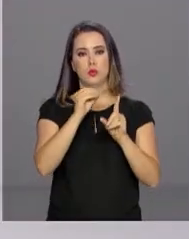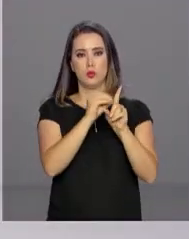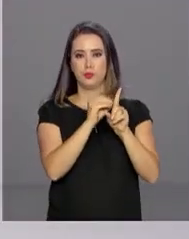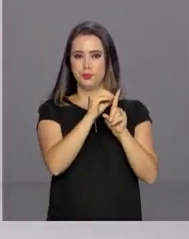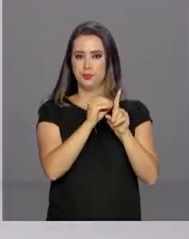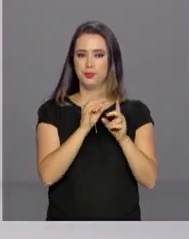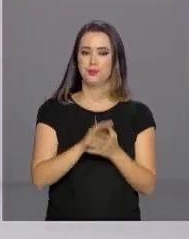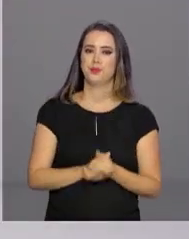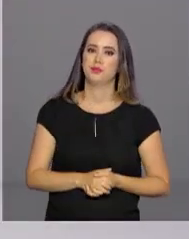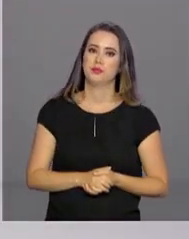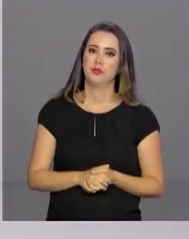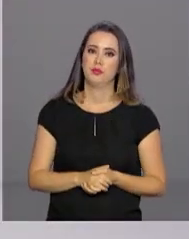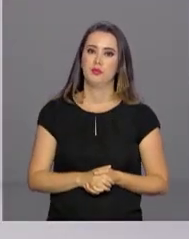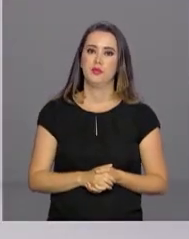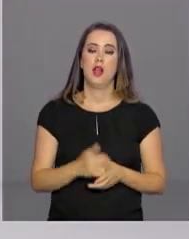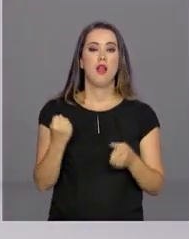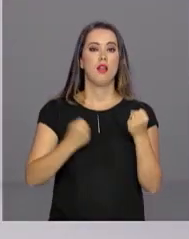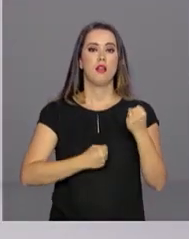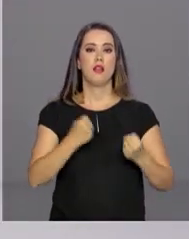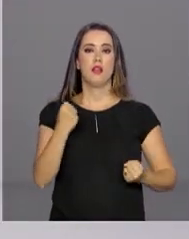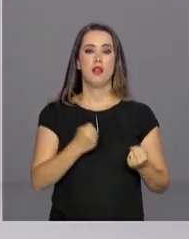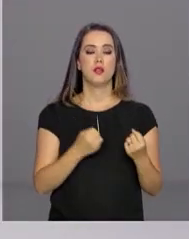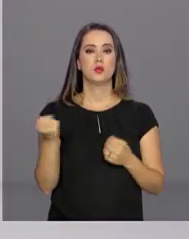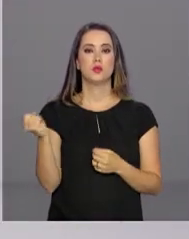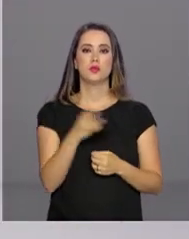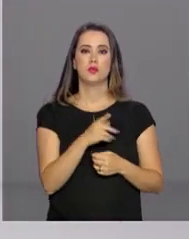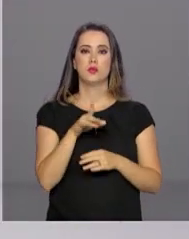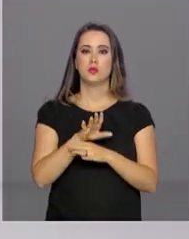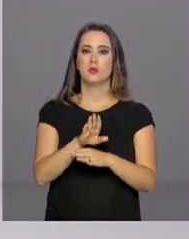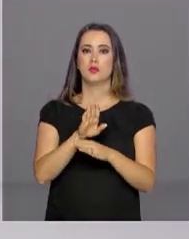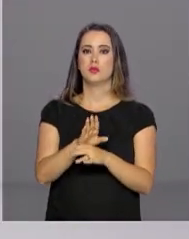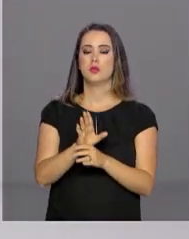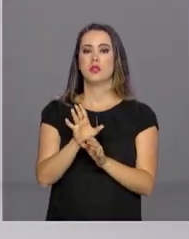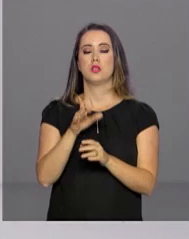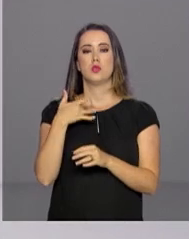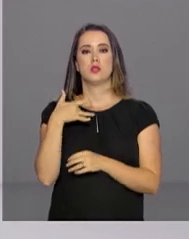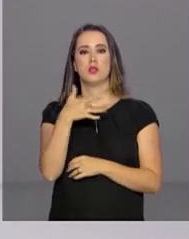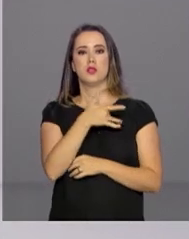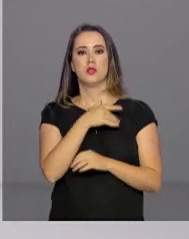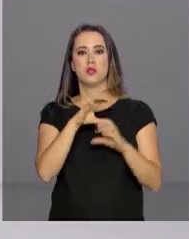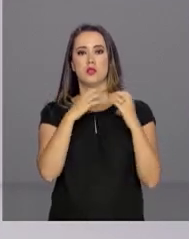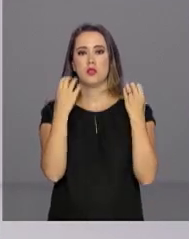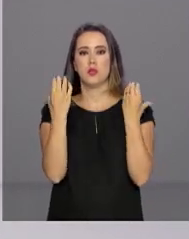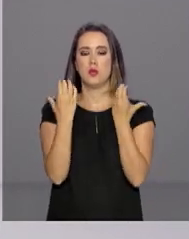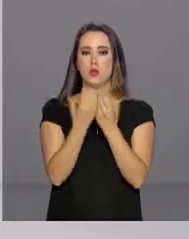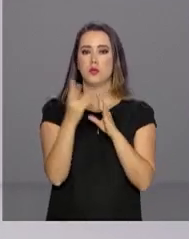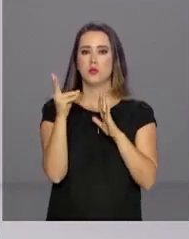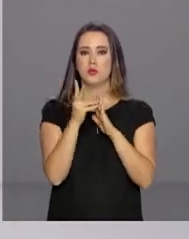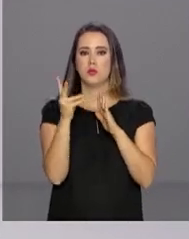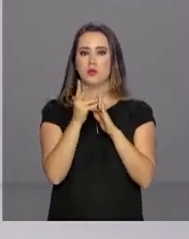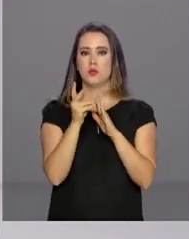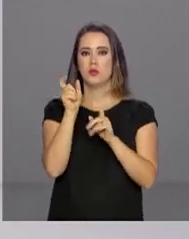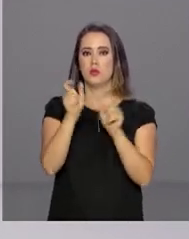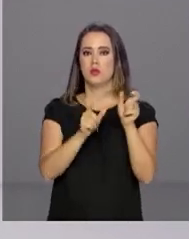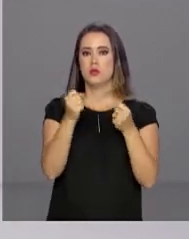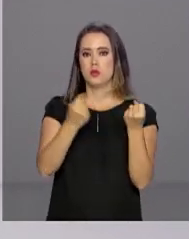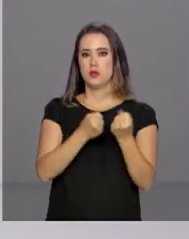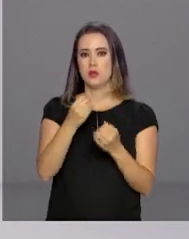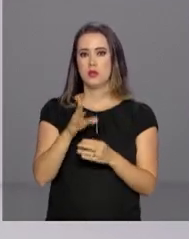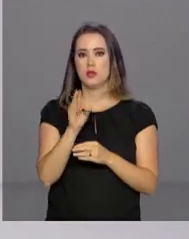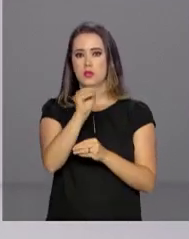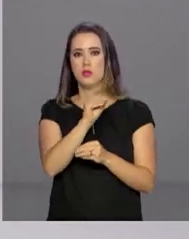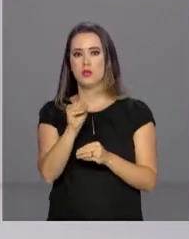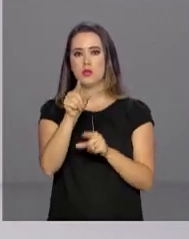Veículos novos para reforçar o atendimento de saúde em comunidades indígenas. Os carros entregues vão atender a cerca de